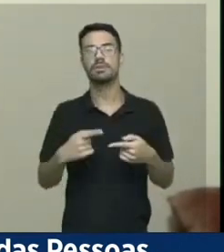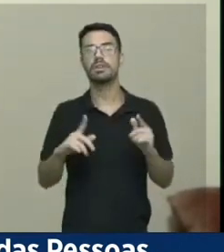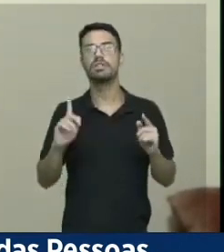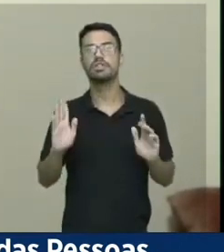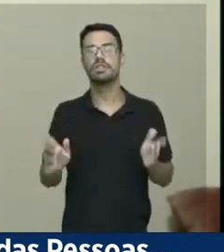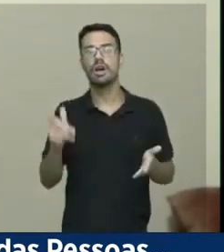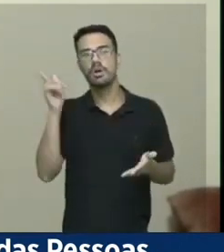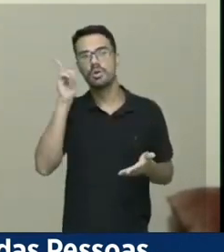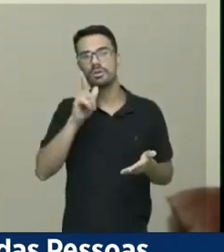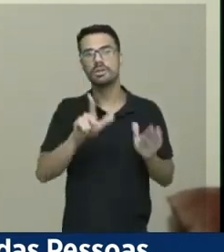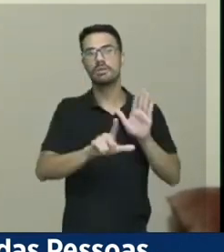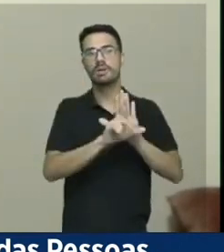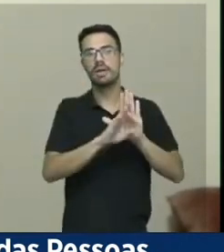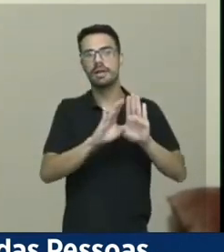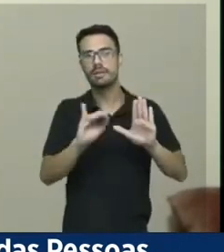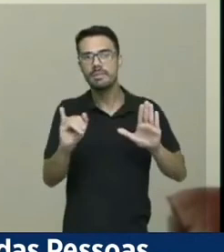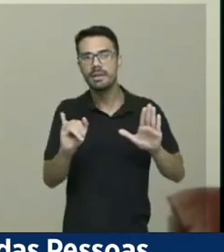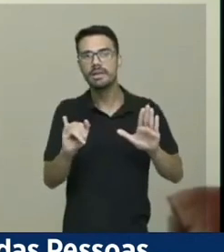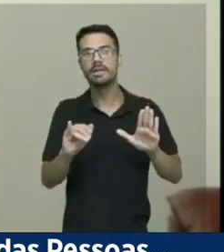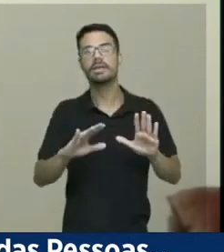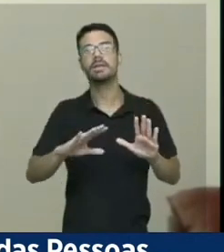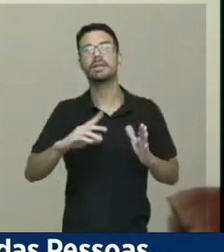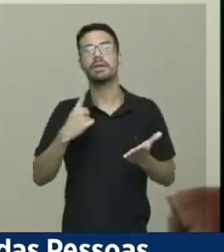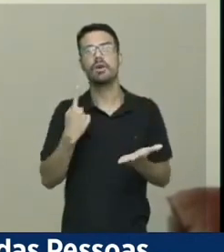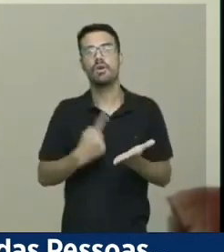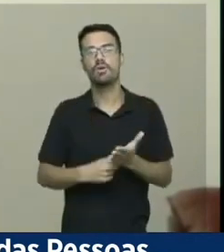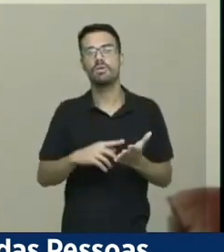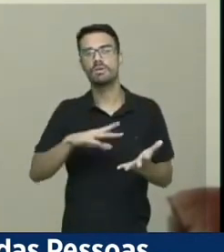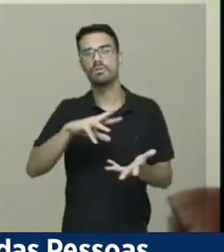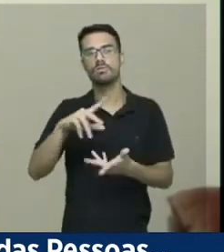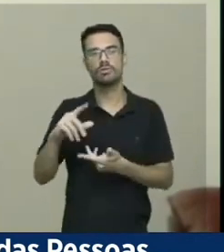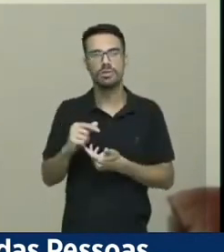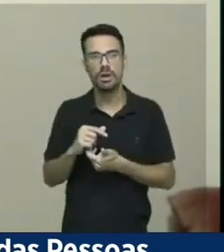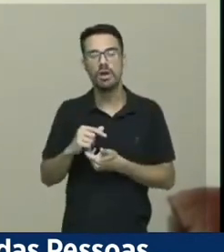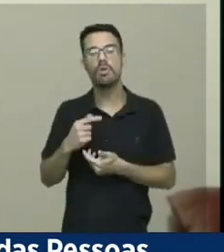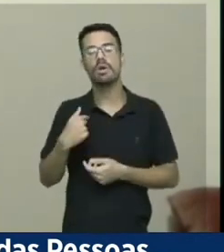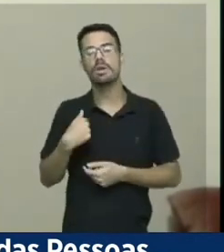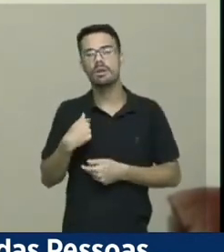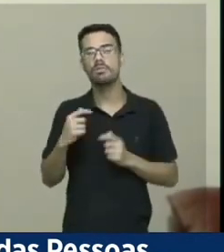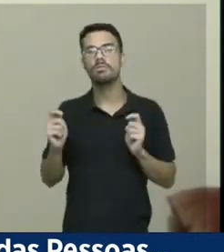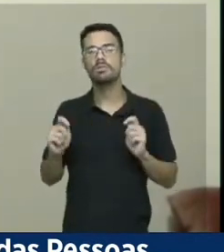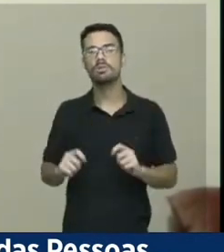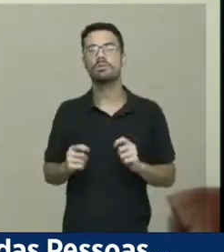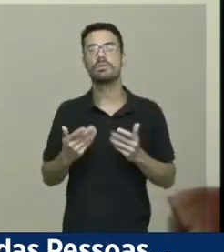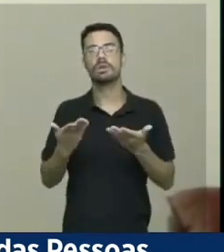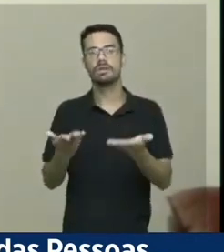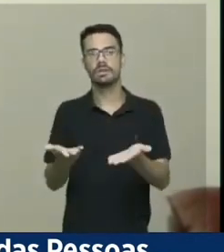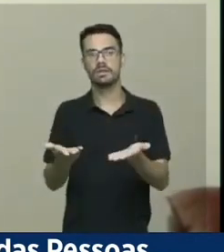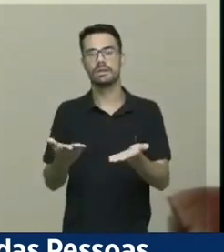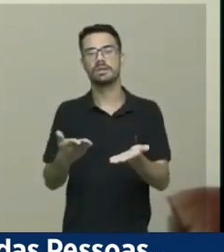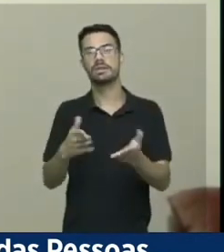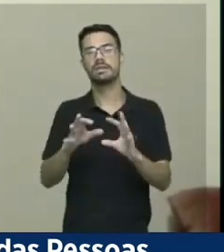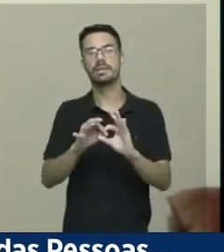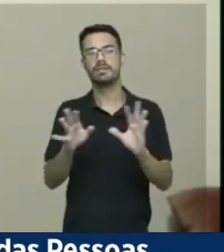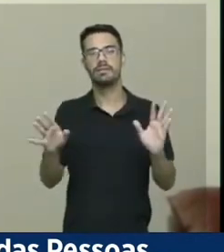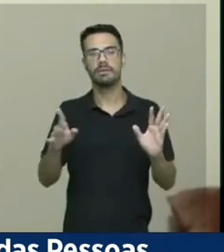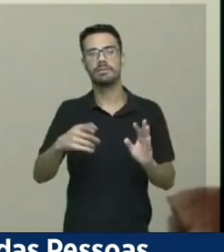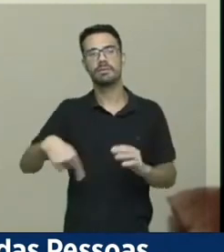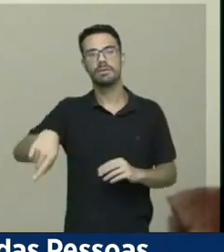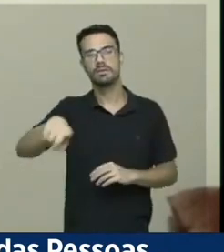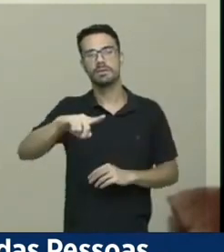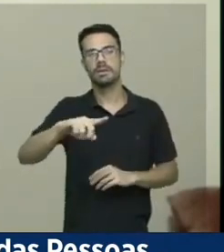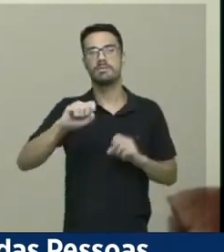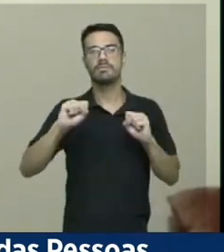na Convenção, e em outros espaços. Eu sigo à disposição dessa comissão, desse parlamento, para que a gente possa